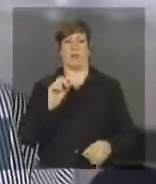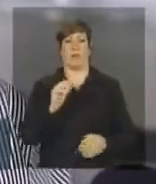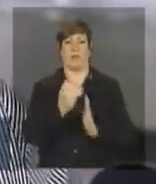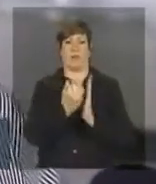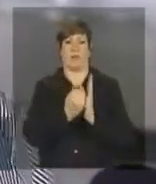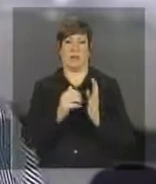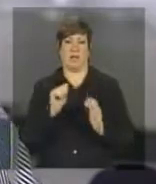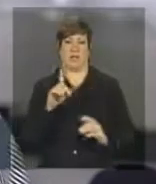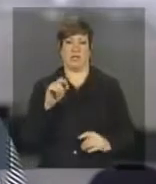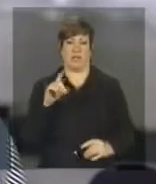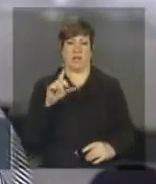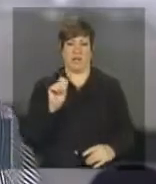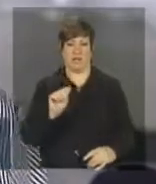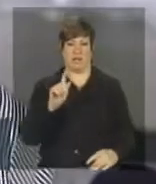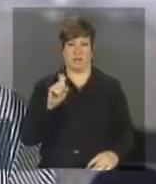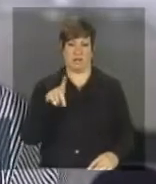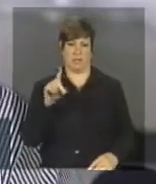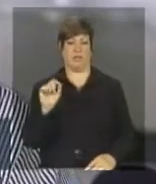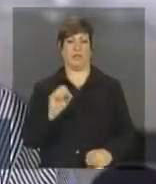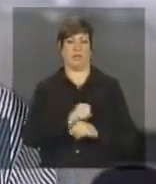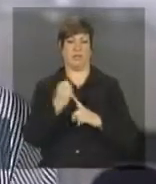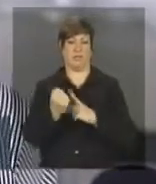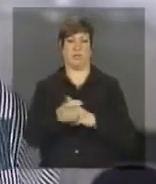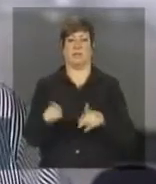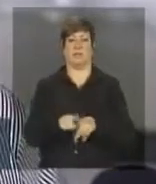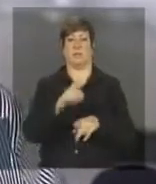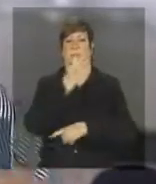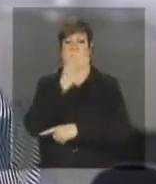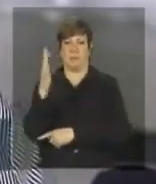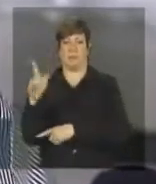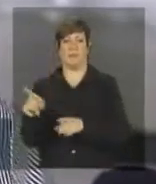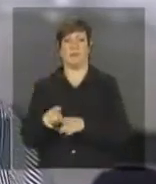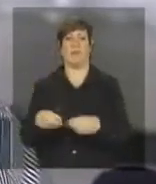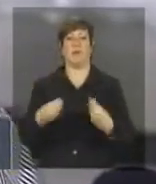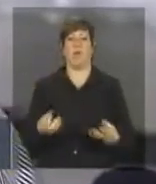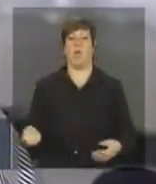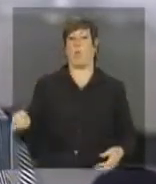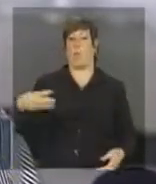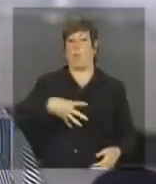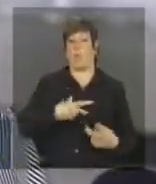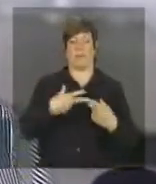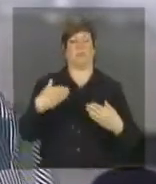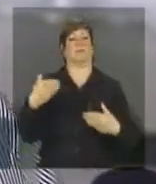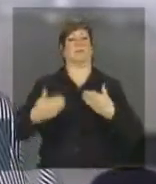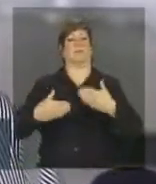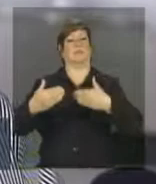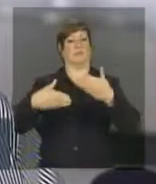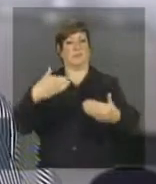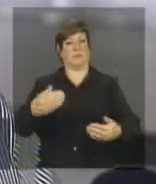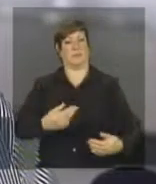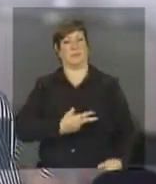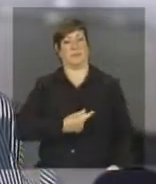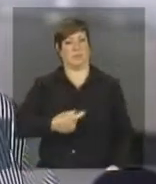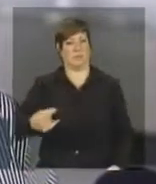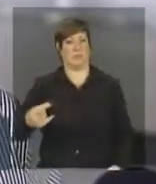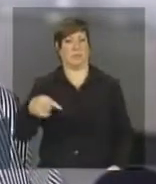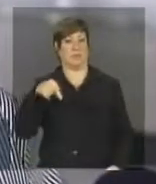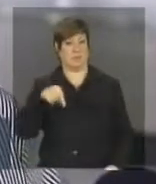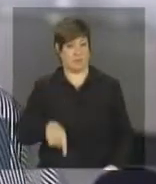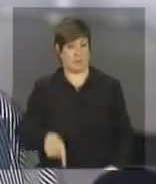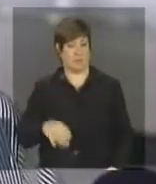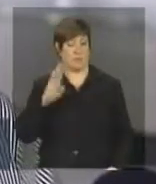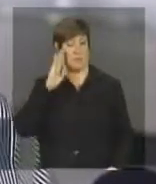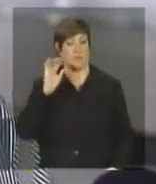agenda ambiental que traga inclusão, traga inovação, traga mais desenvolvimento com sustentabilidade isso foi o tom